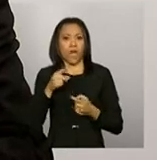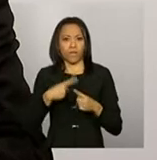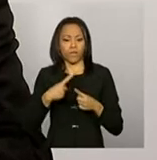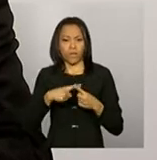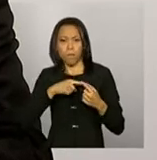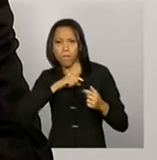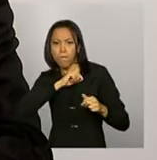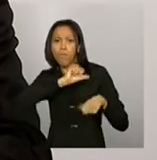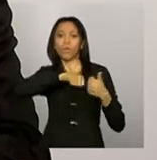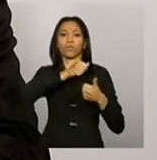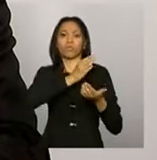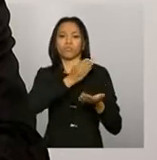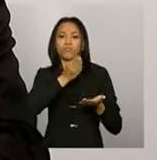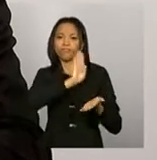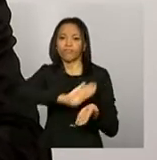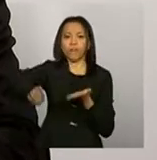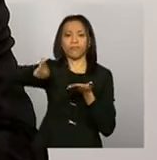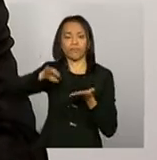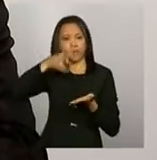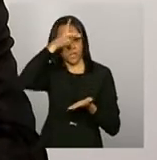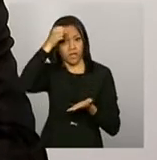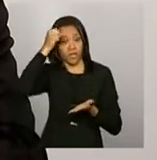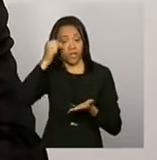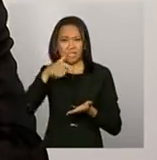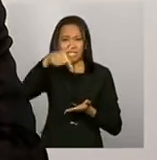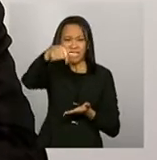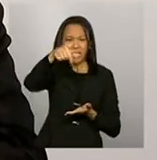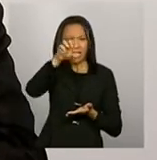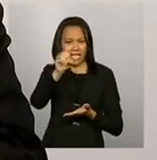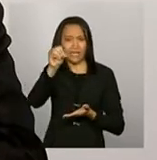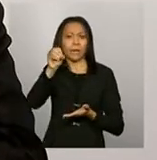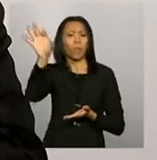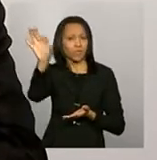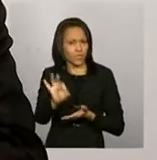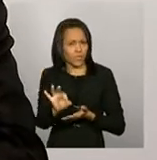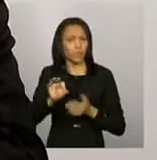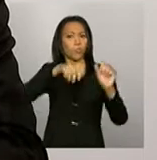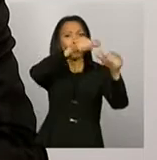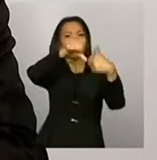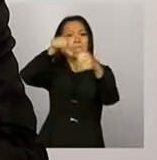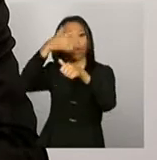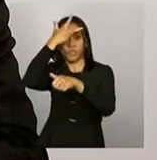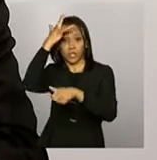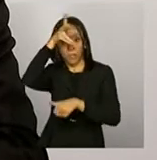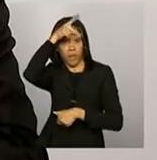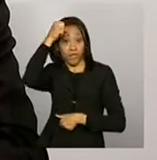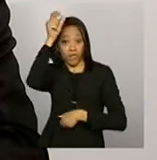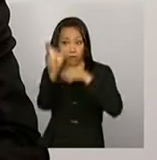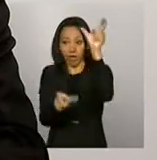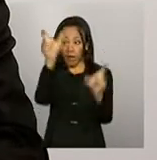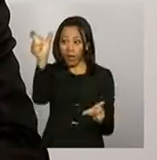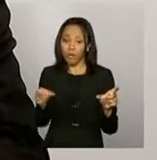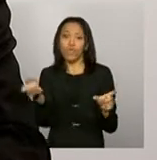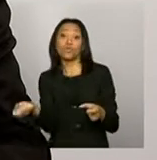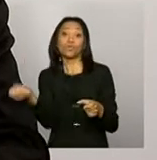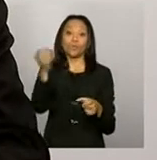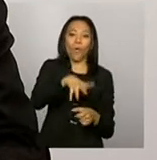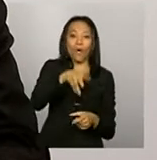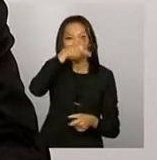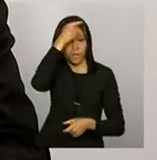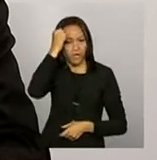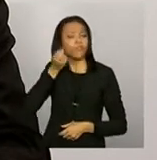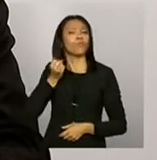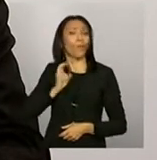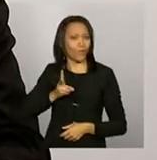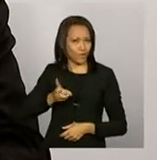mudança grande, 70% das prefeituras trocaram seus prefeitos e os prefeitos novos continuaram tocando